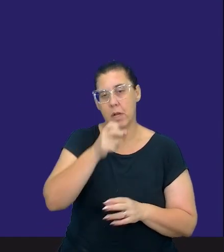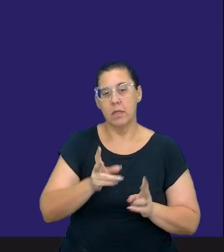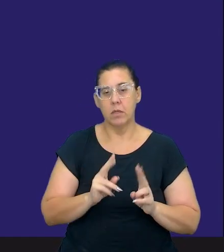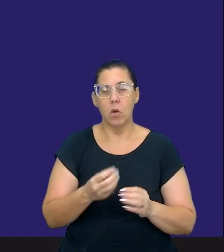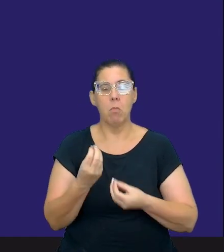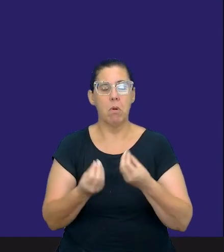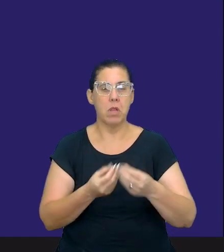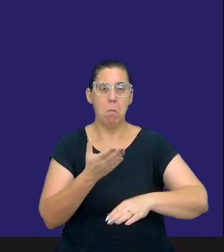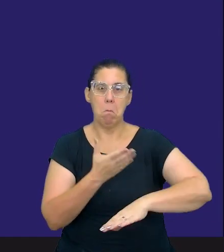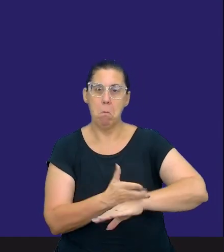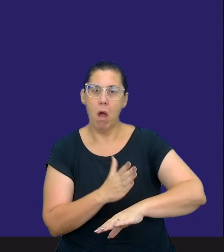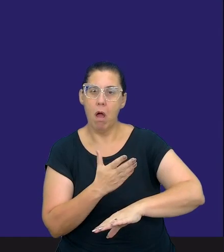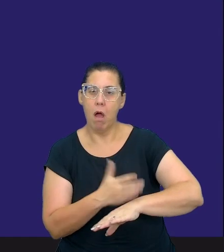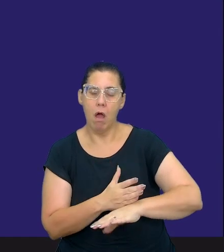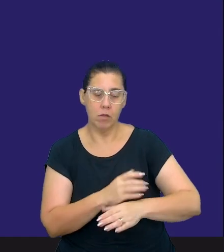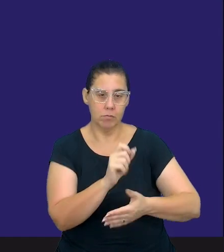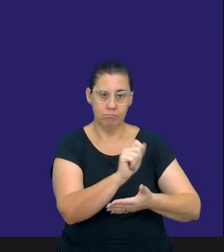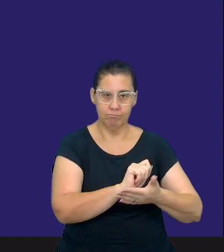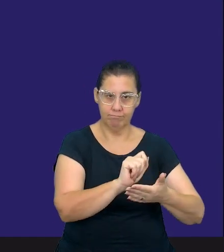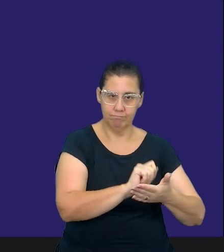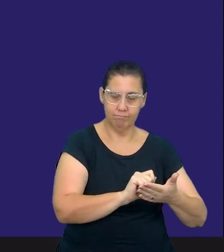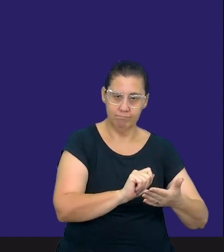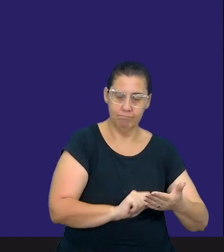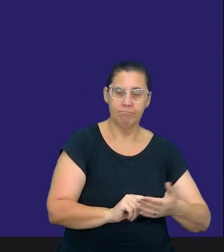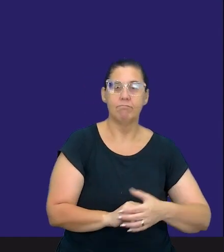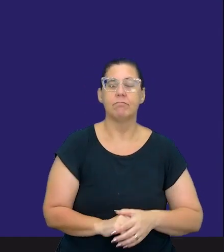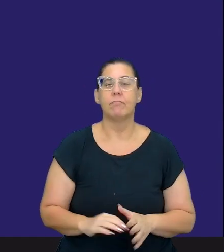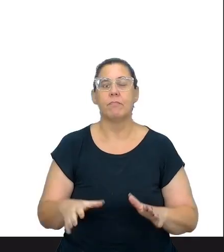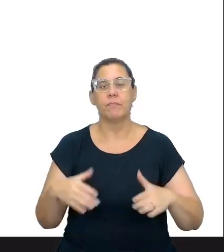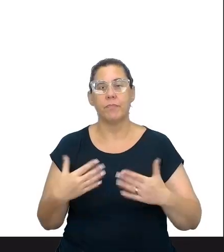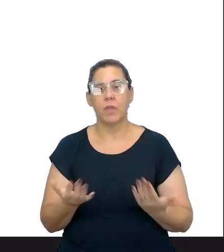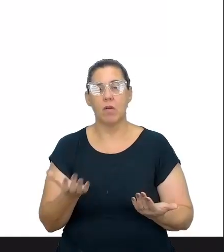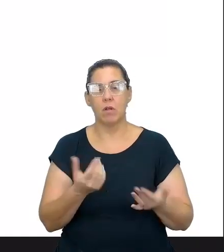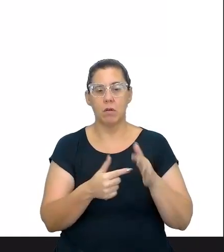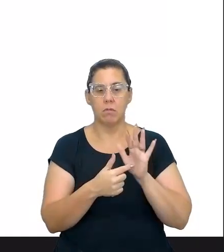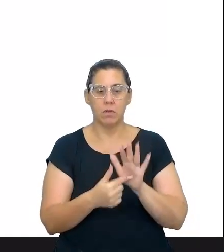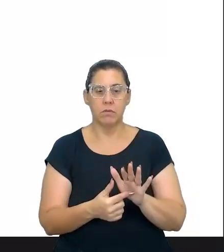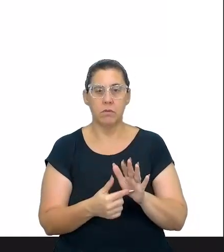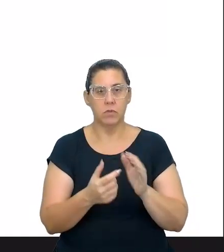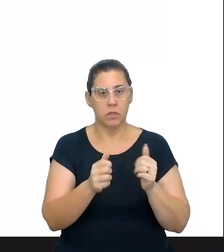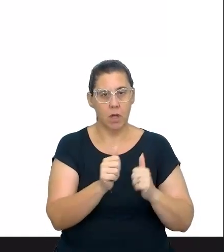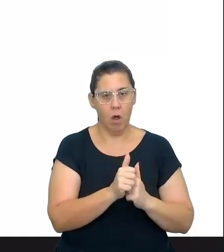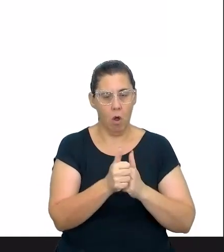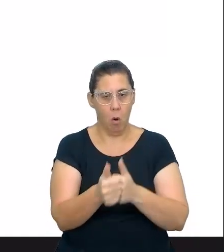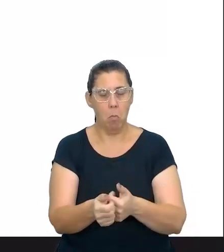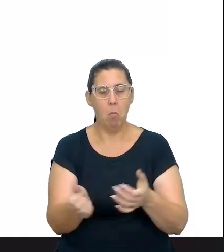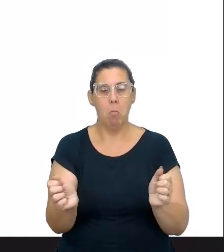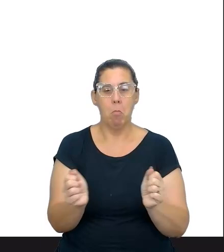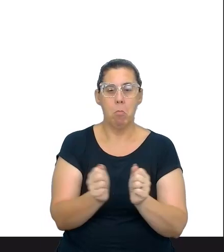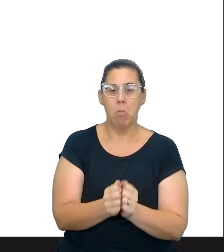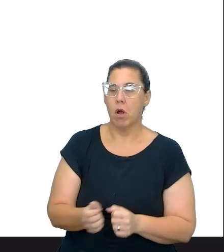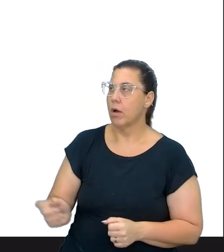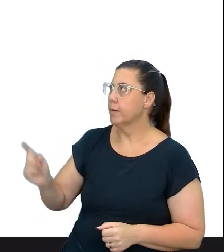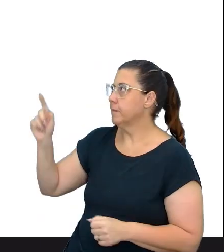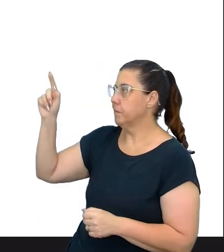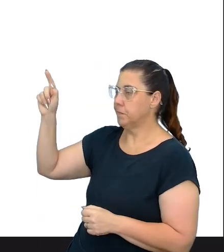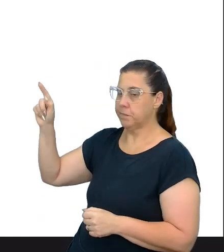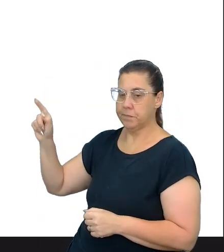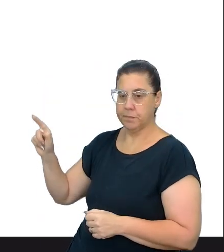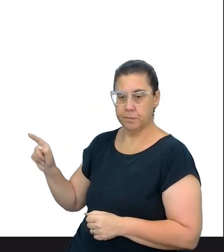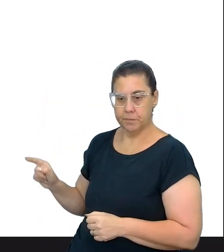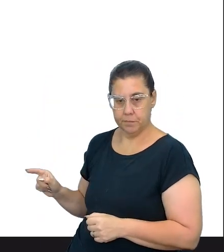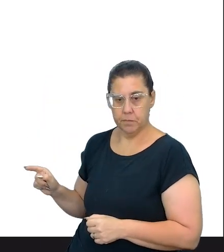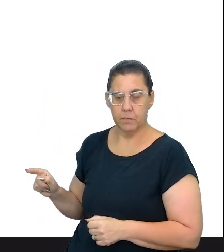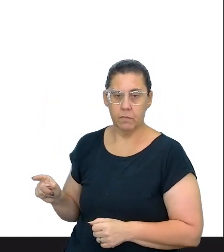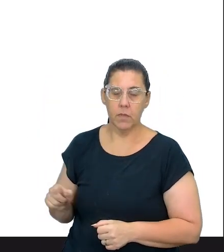Nas práticas, né? De escrita. Então eu gostaria, assim, que agora vocês acompanhassem comigo, né? Eu vou apresentar aqui o